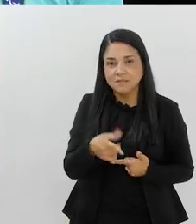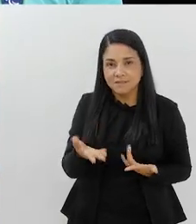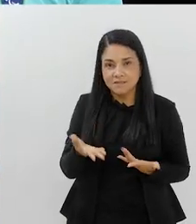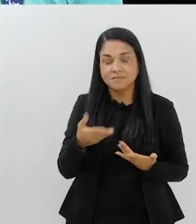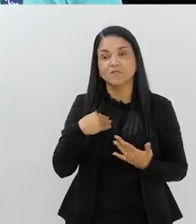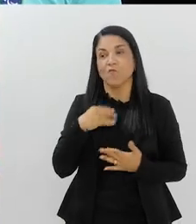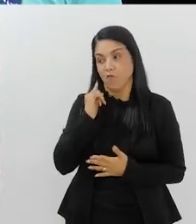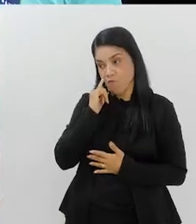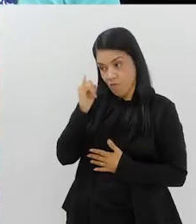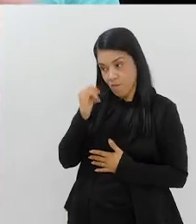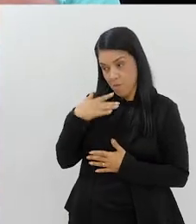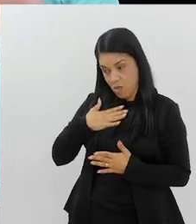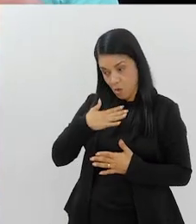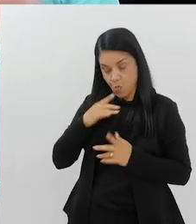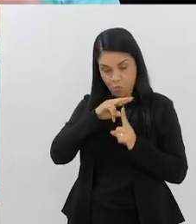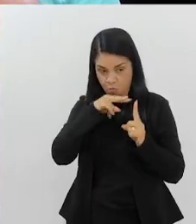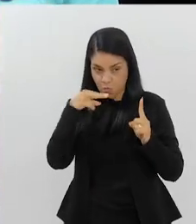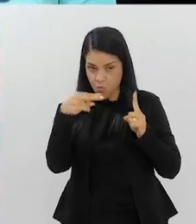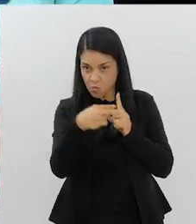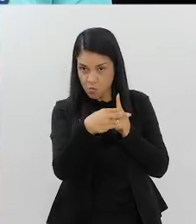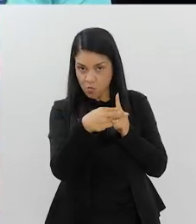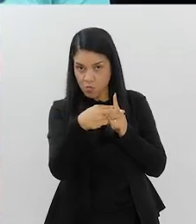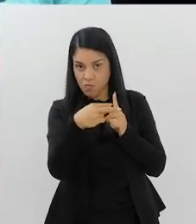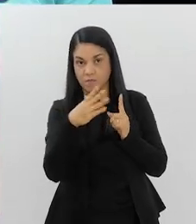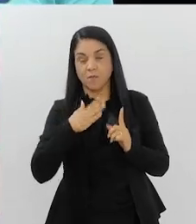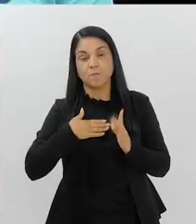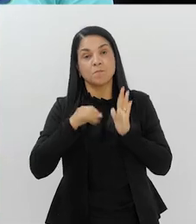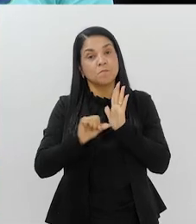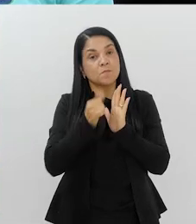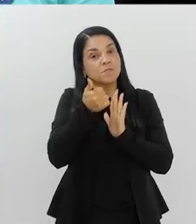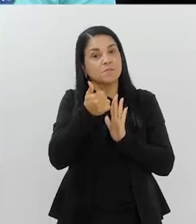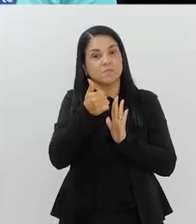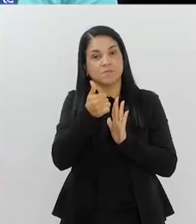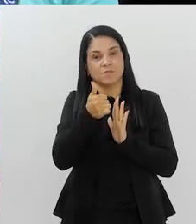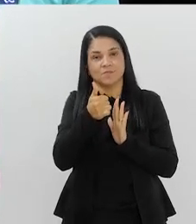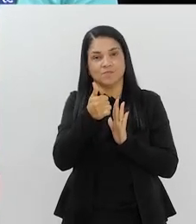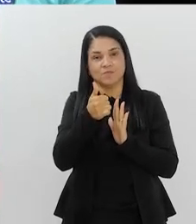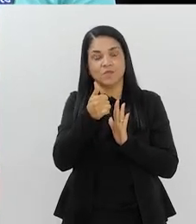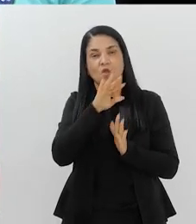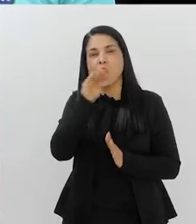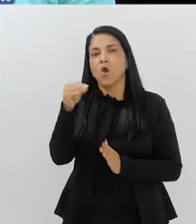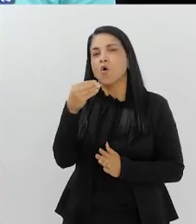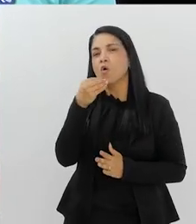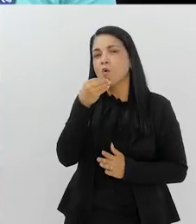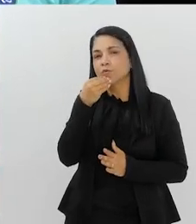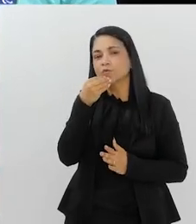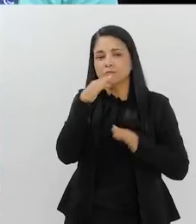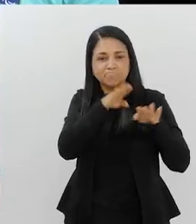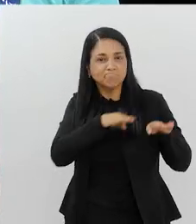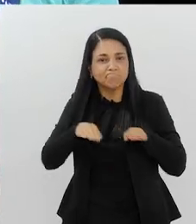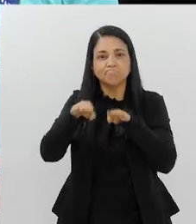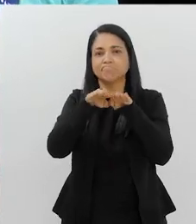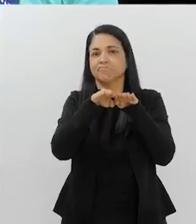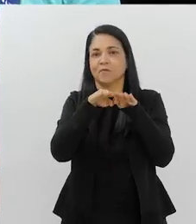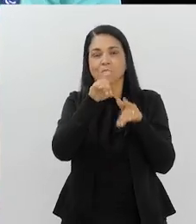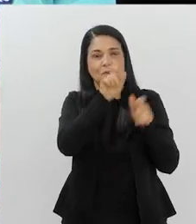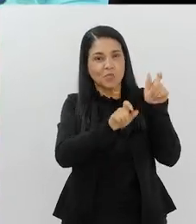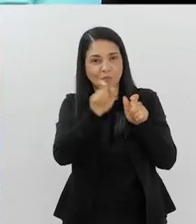dizer do meu ponto de vista. Sim. Primeiro, oportunidade para todos.